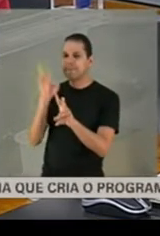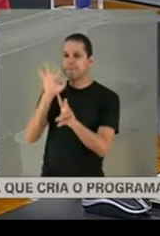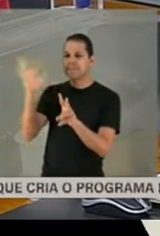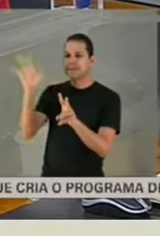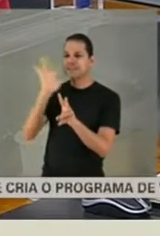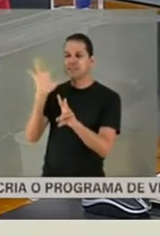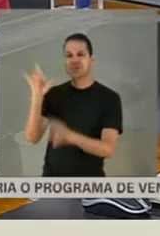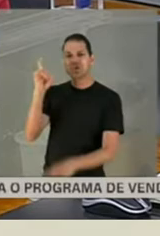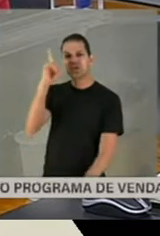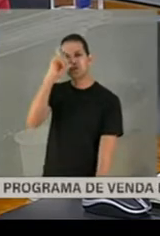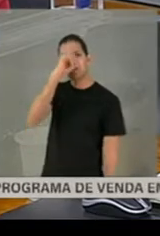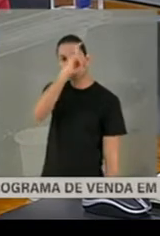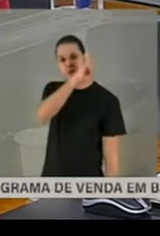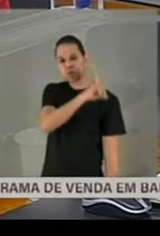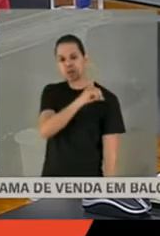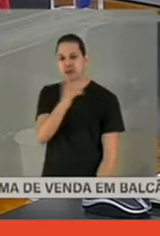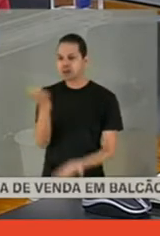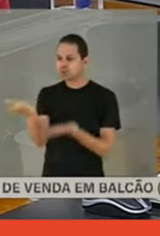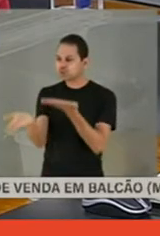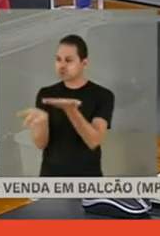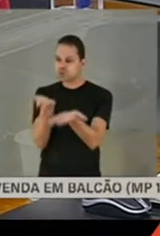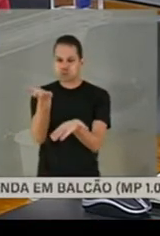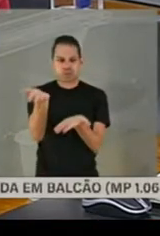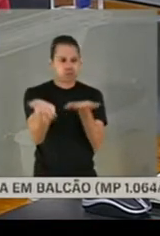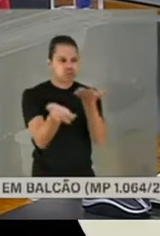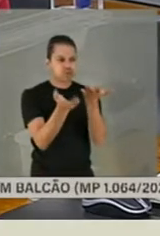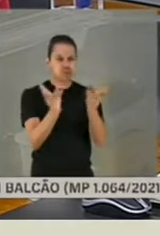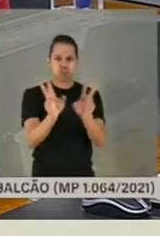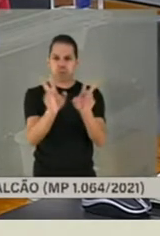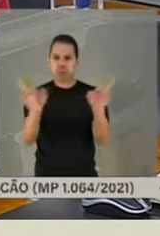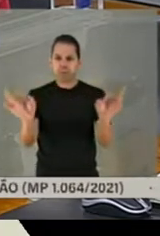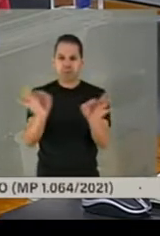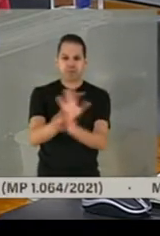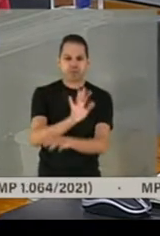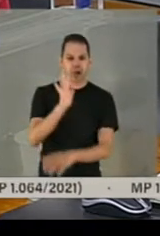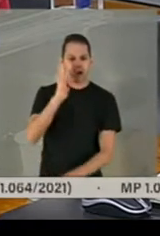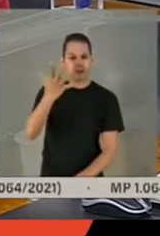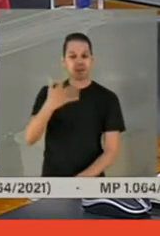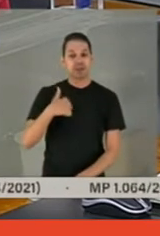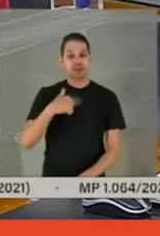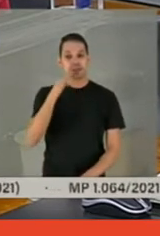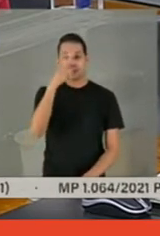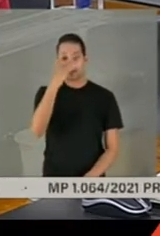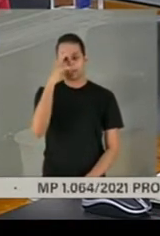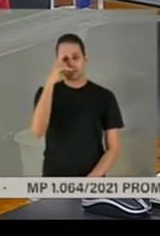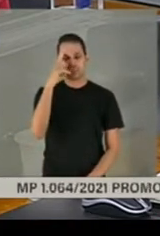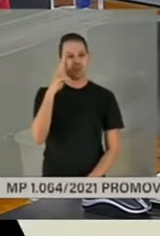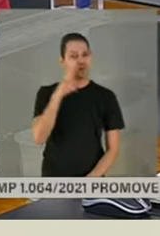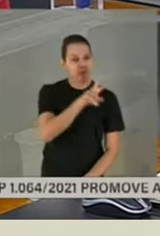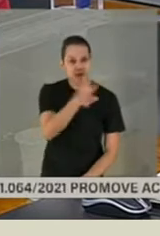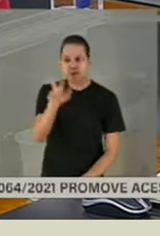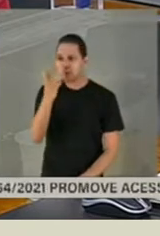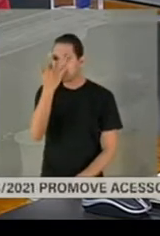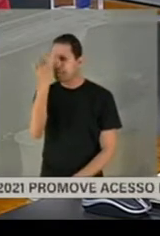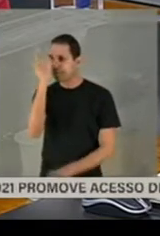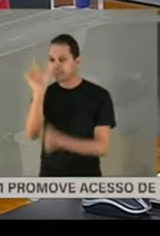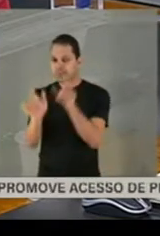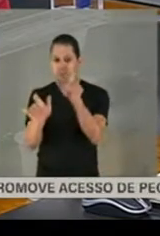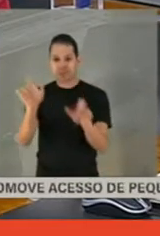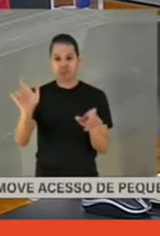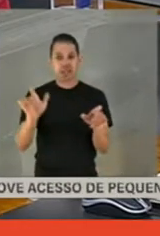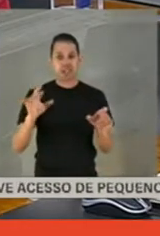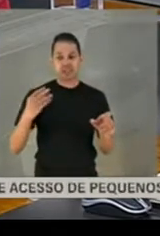dificuldade de tratar esse assunto, quando eu vejo também pessoas que comemoram os